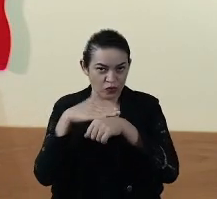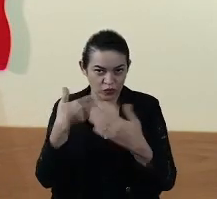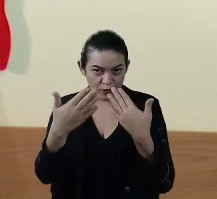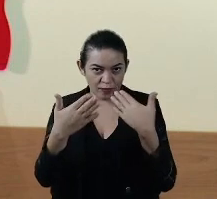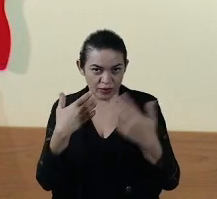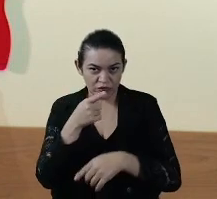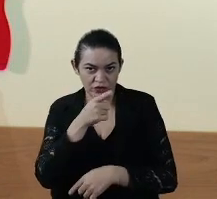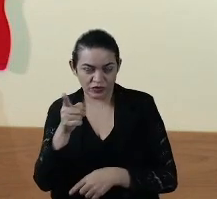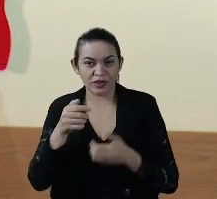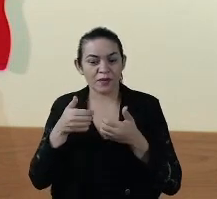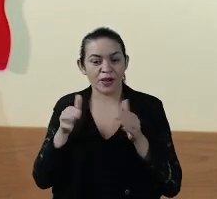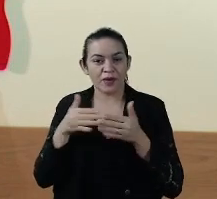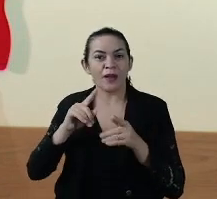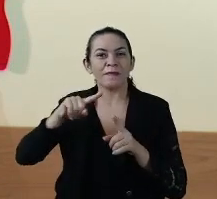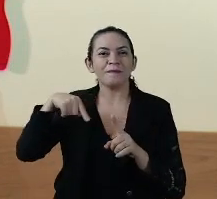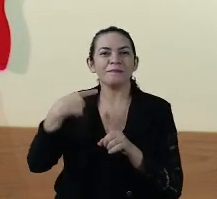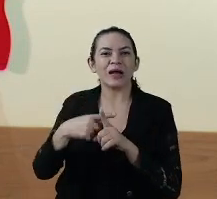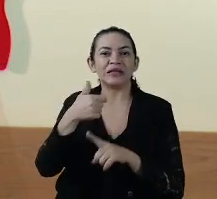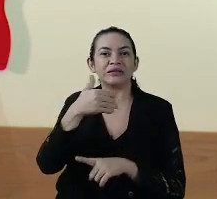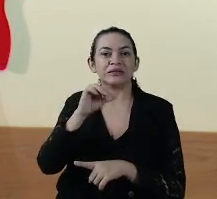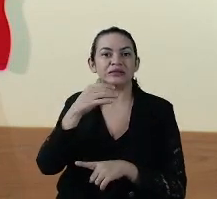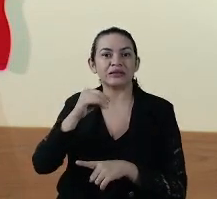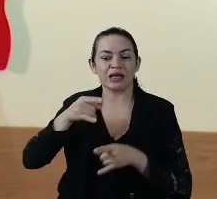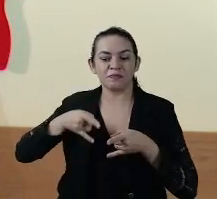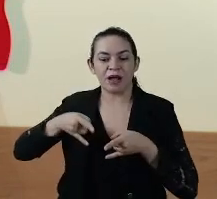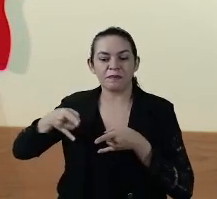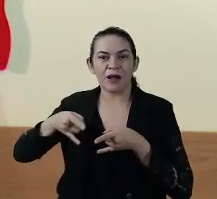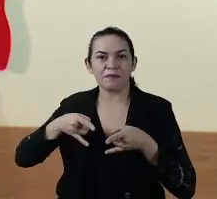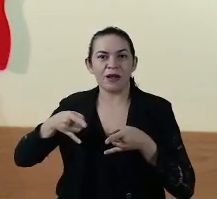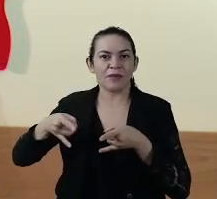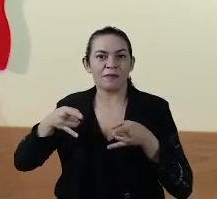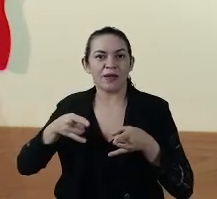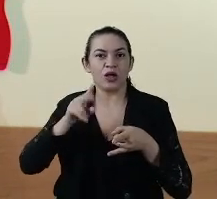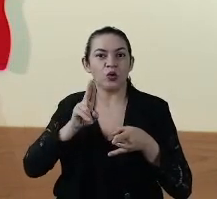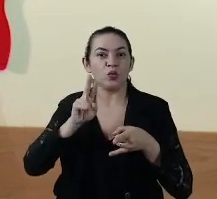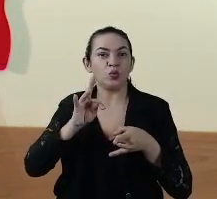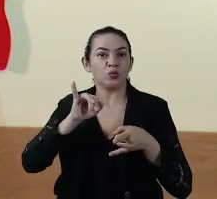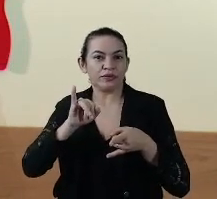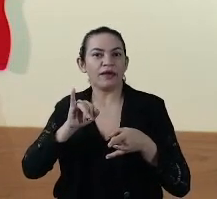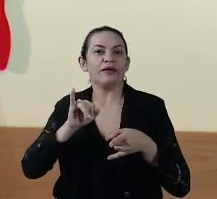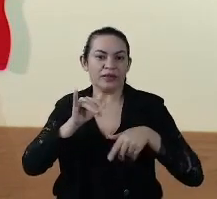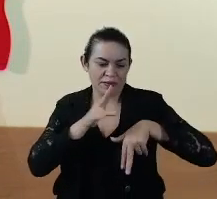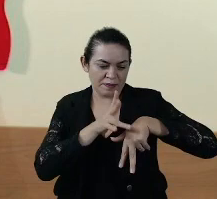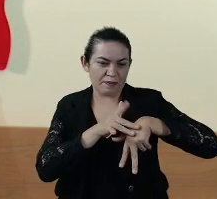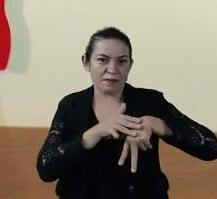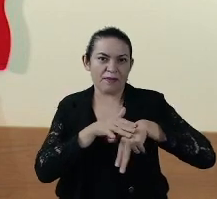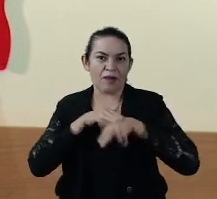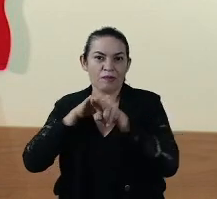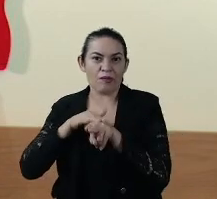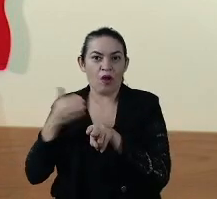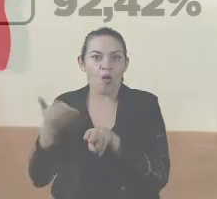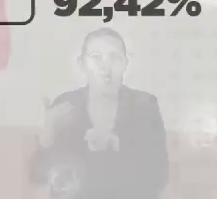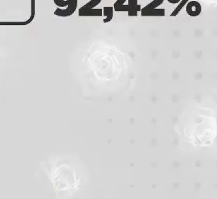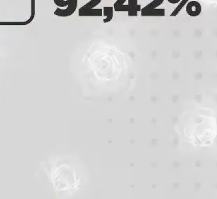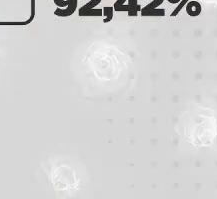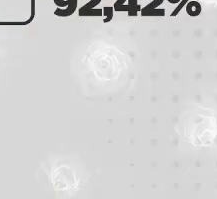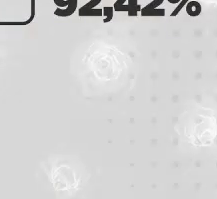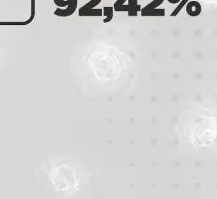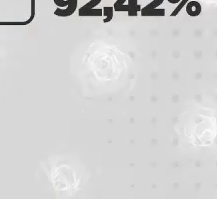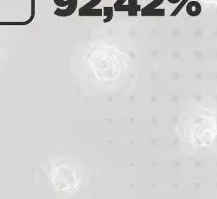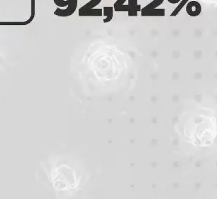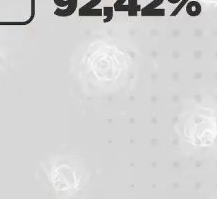vocês, a abertura de mais de 10 leitos de UTI, devem receber os primeiros pacientes hoje, a partir das 19 horas,